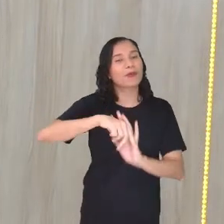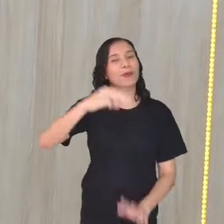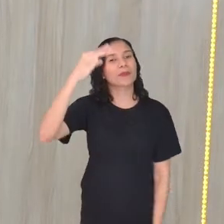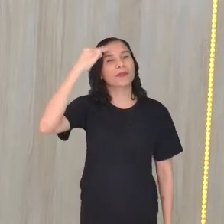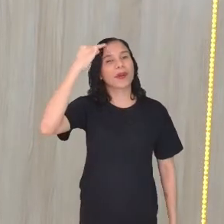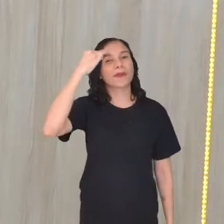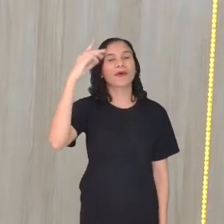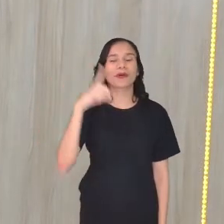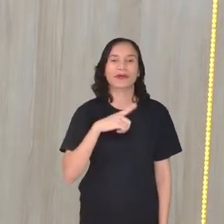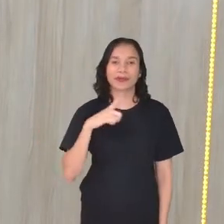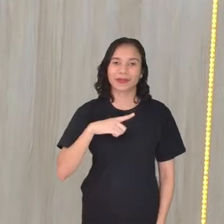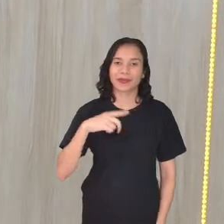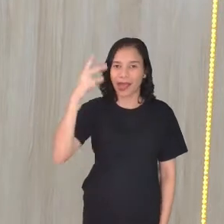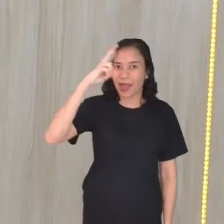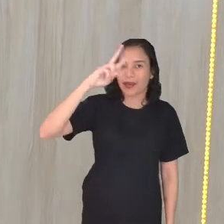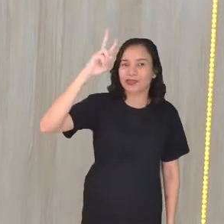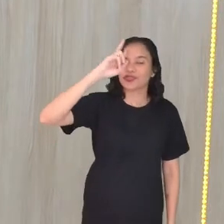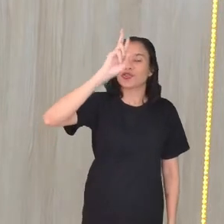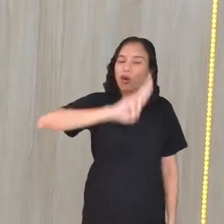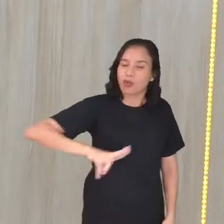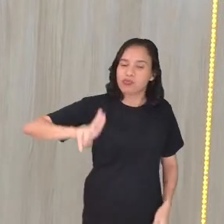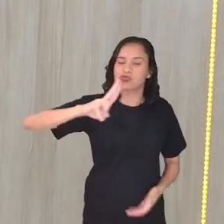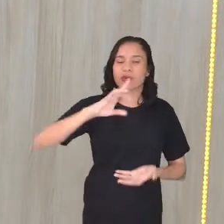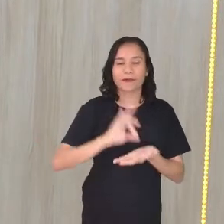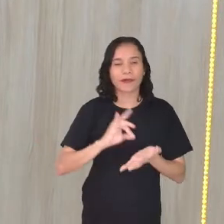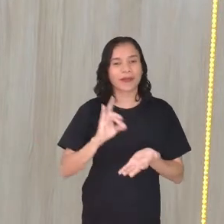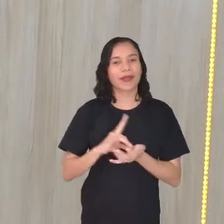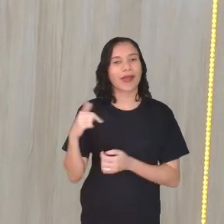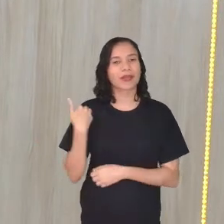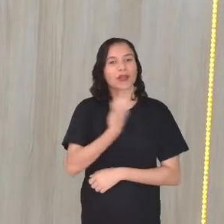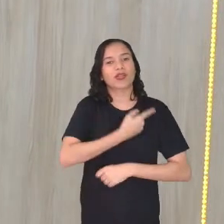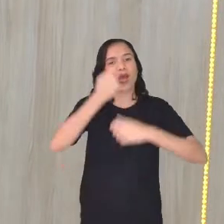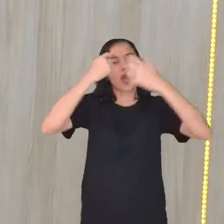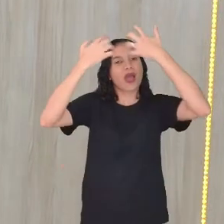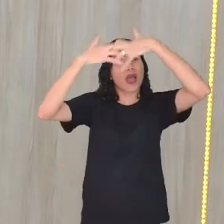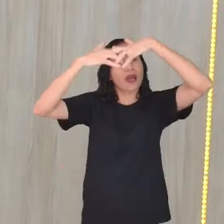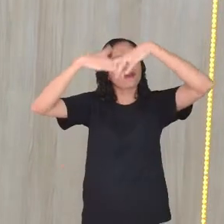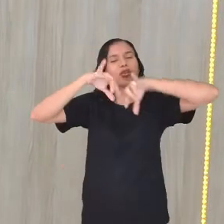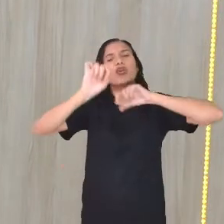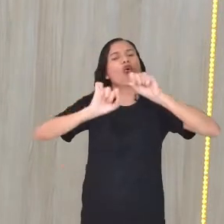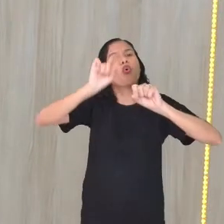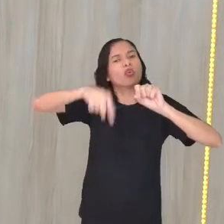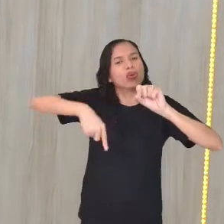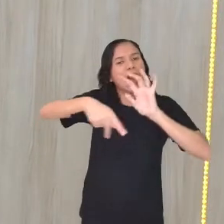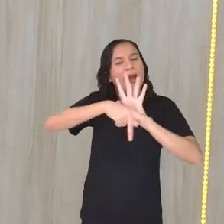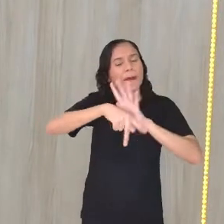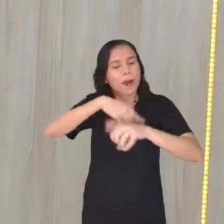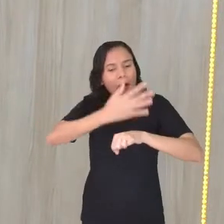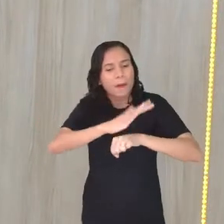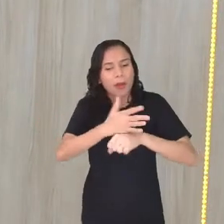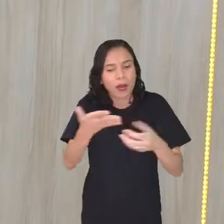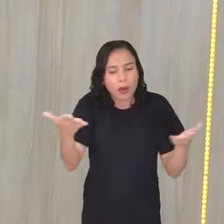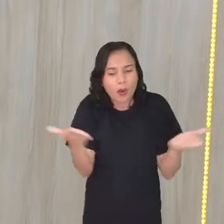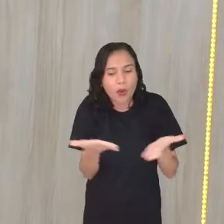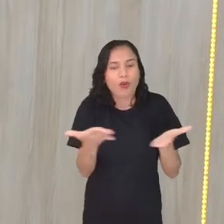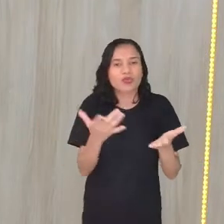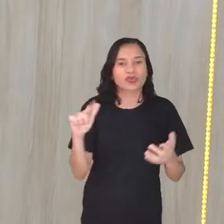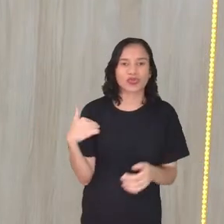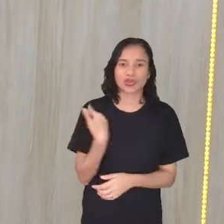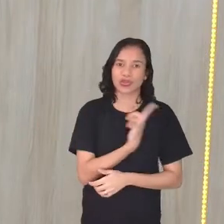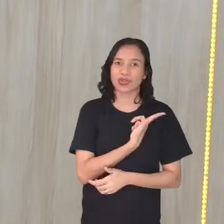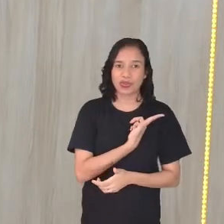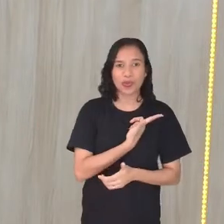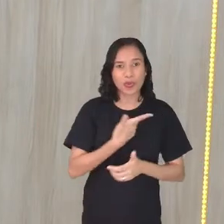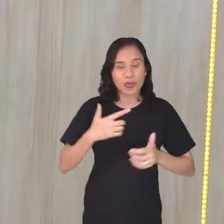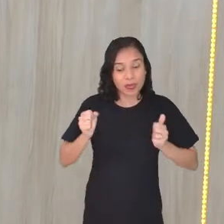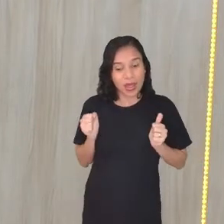que a história trabalha tanto e a gente pode refletir o que é o presente. E somos esse agente transformador, né?